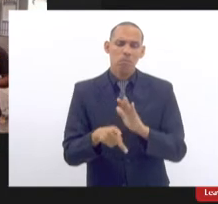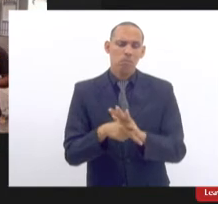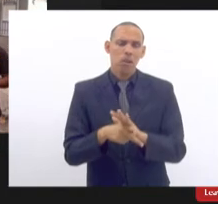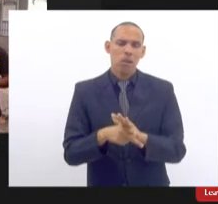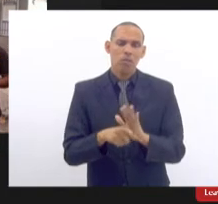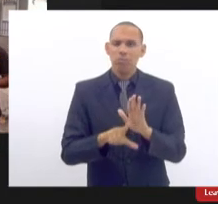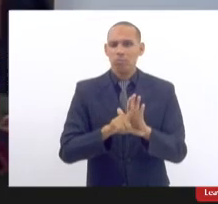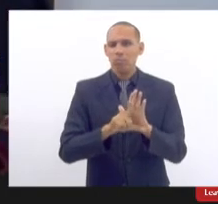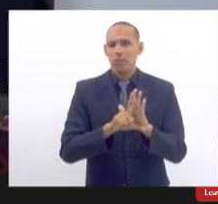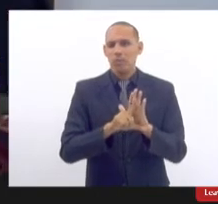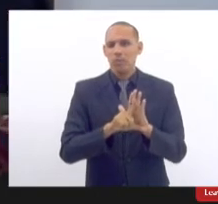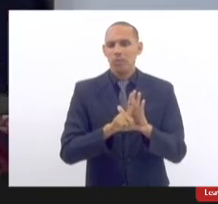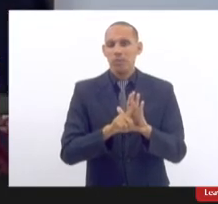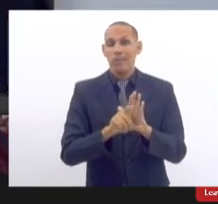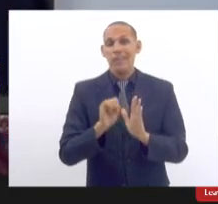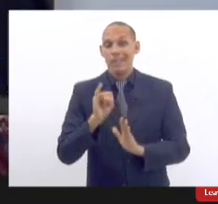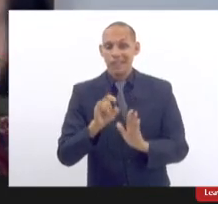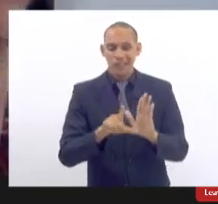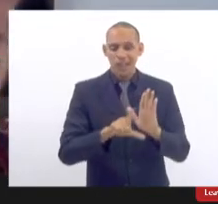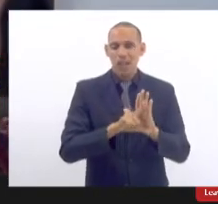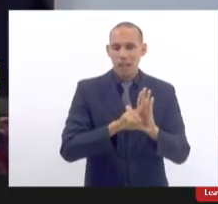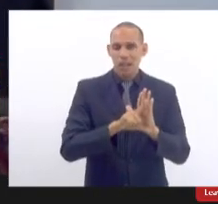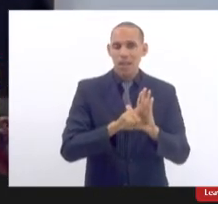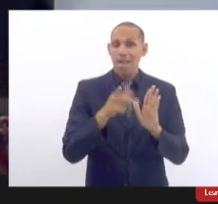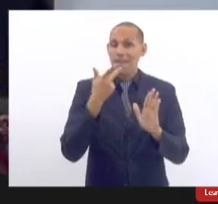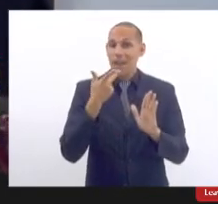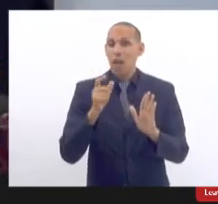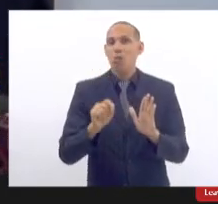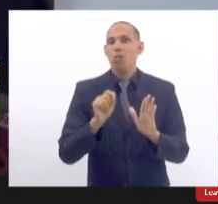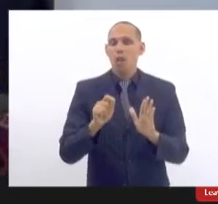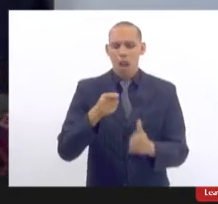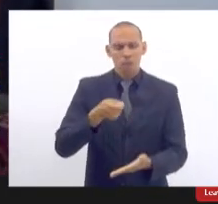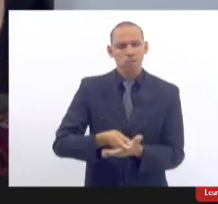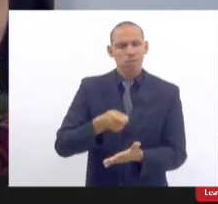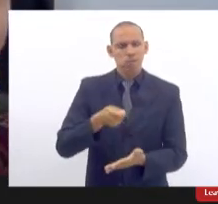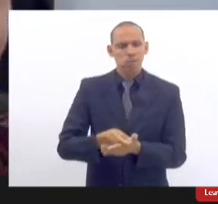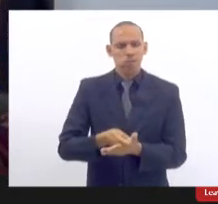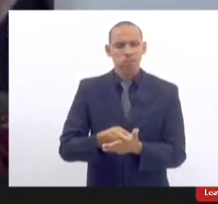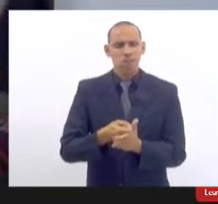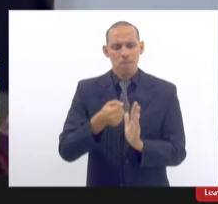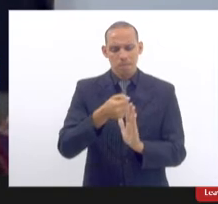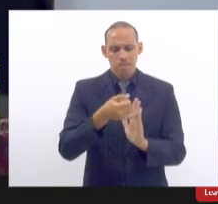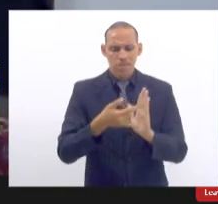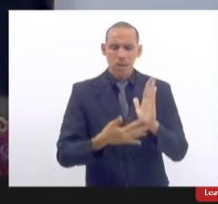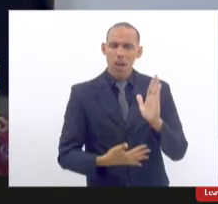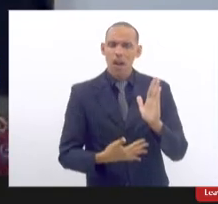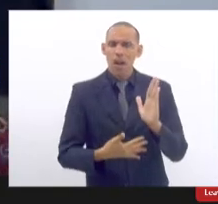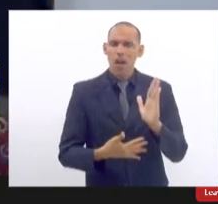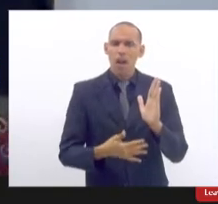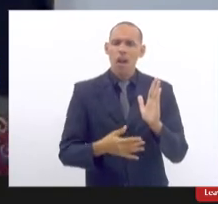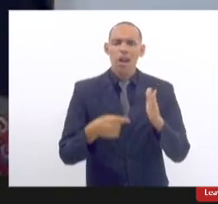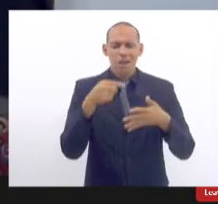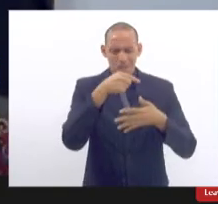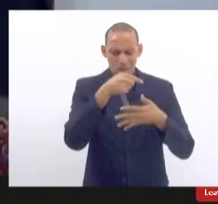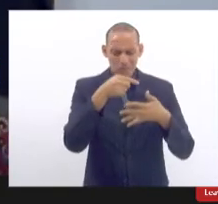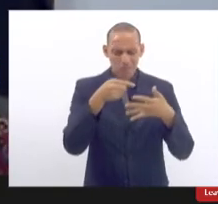ou seja se a lei diz que obrigatoriamente deve referir a todos os pontos